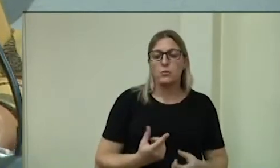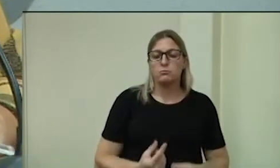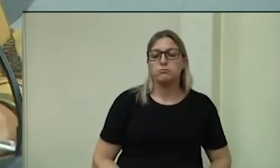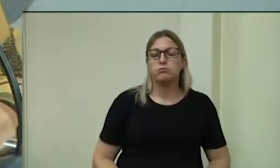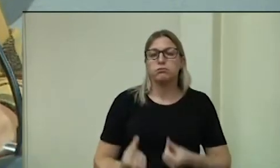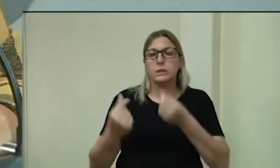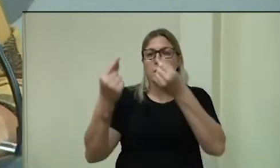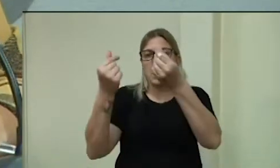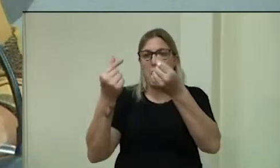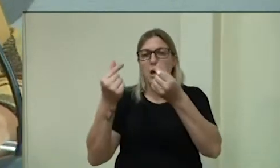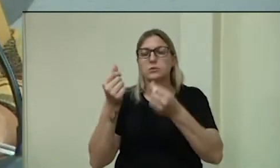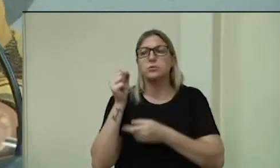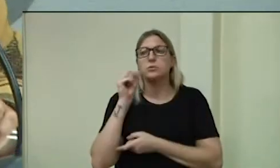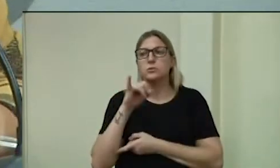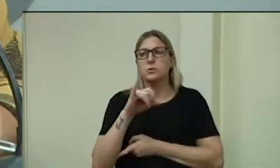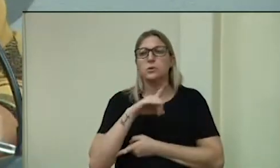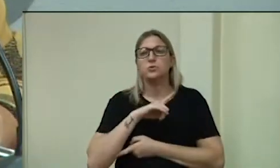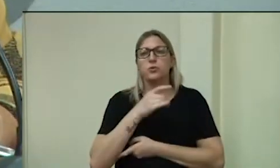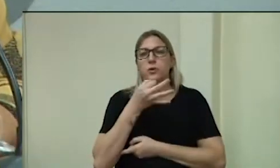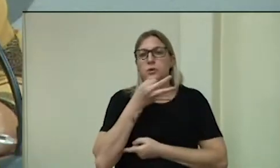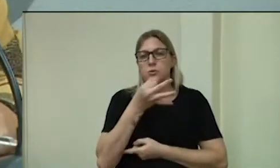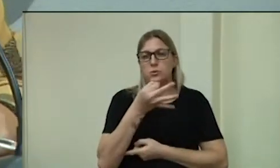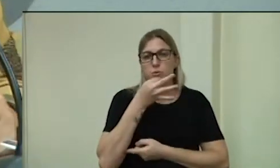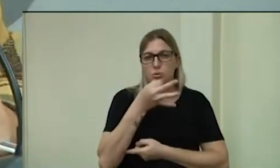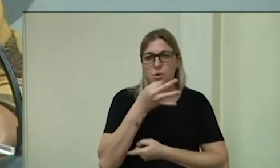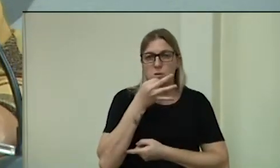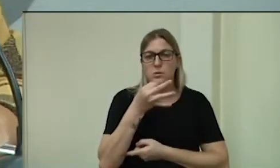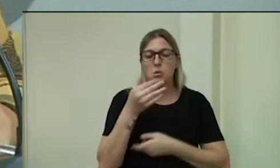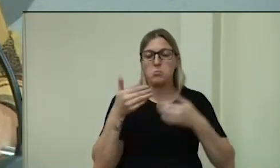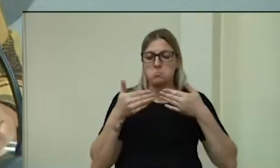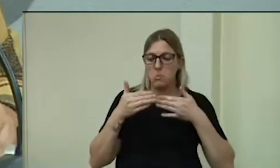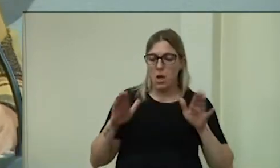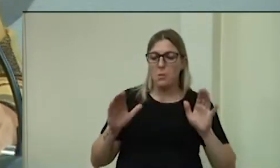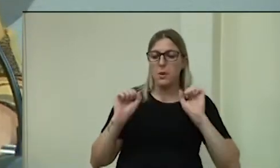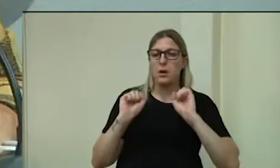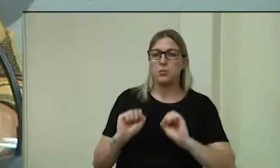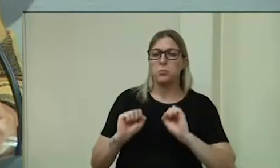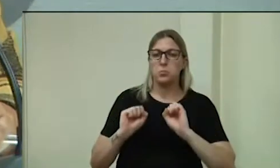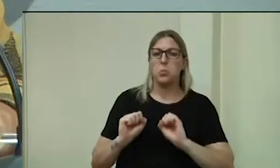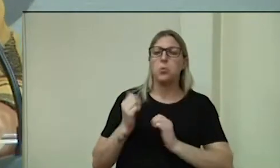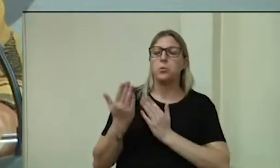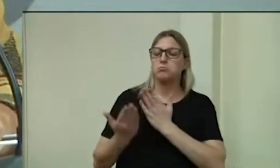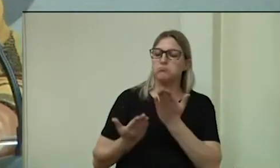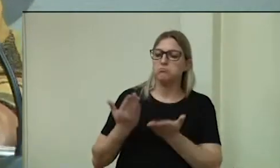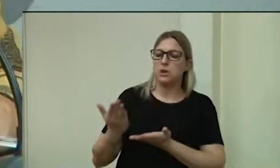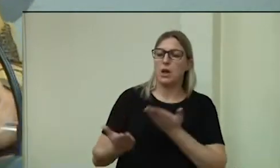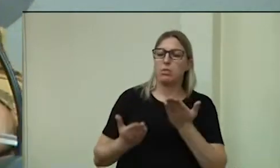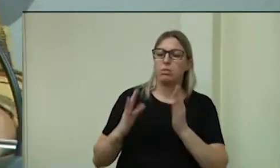Qualquer sugestão, estamos aí abertos para atendê-los.